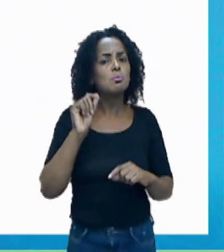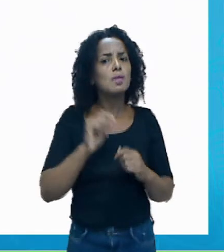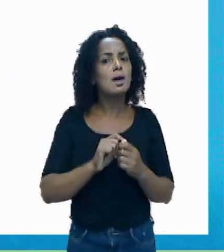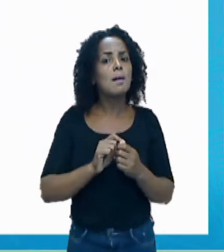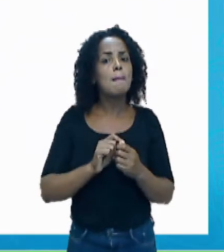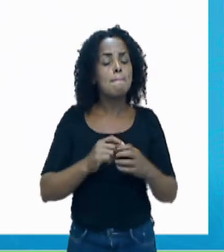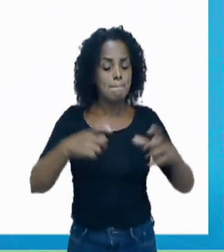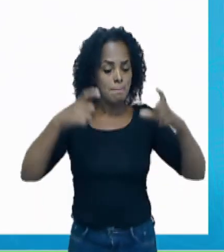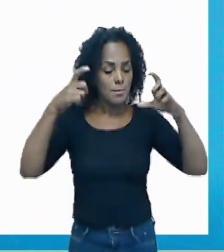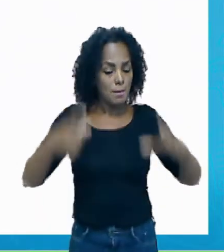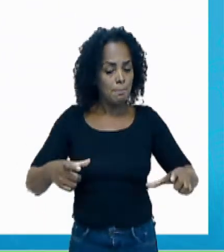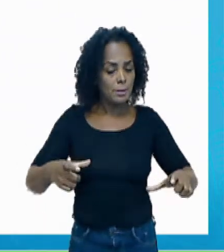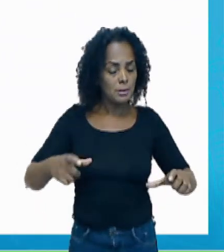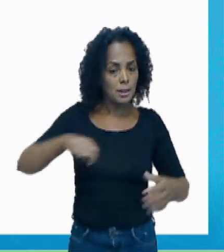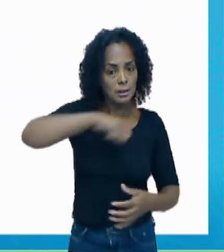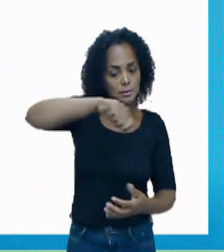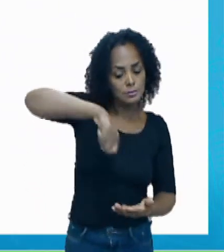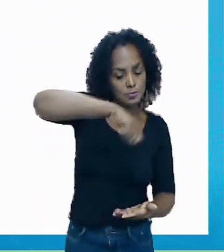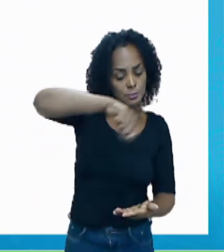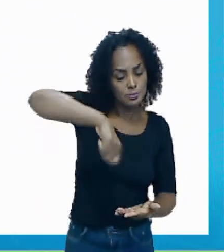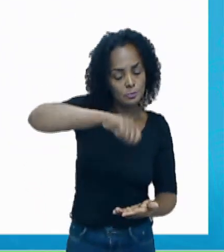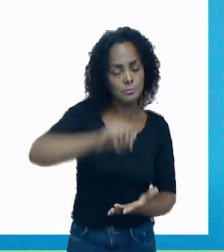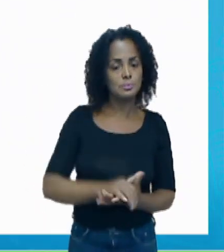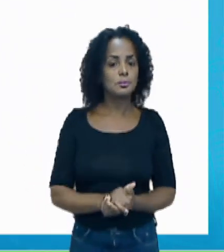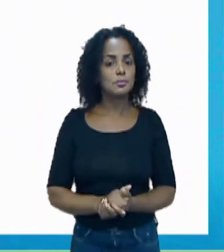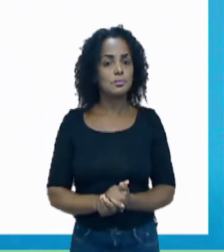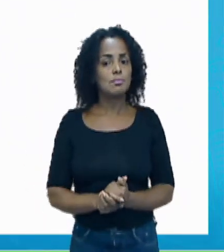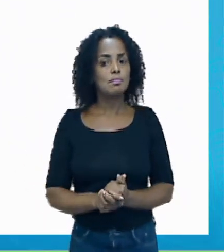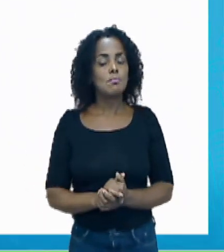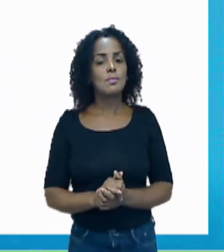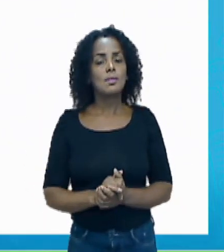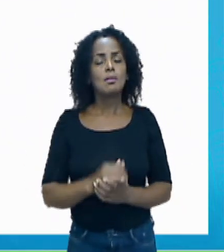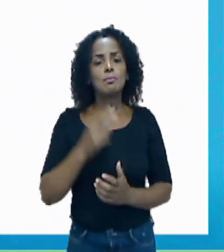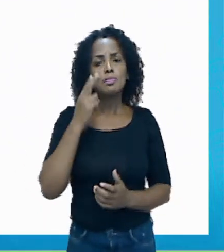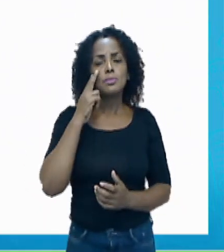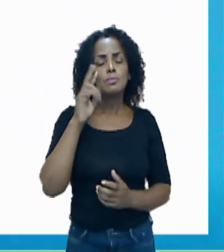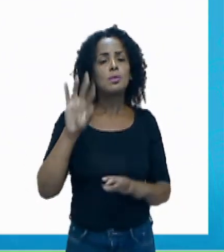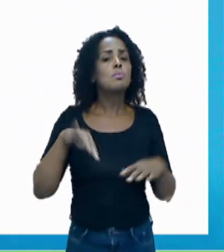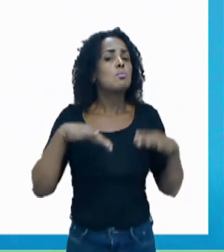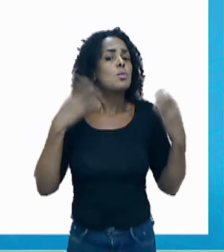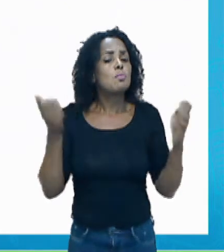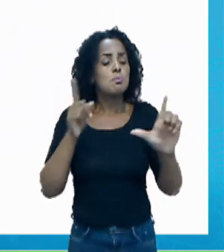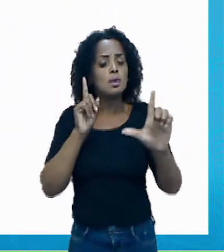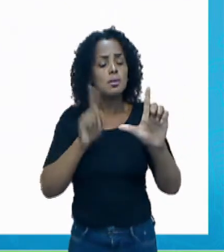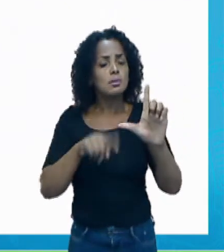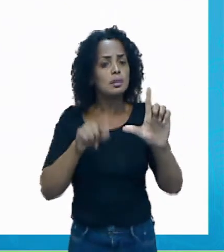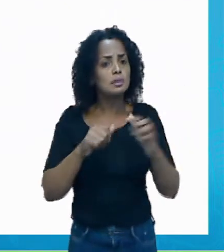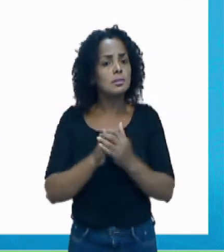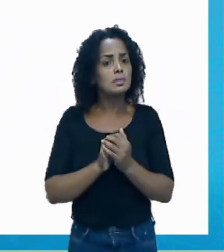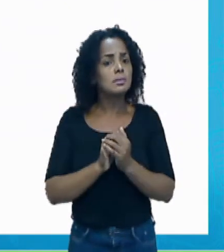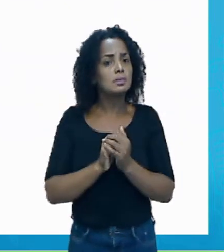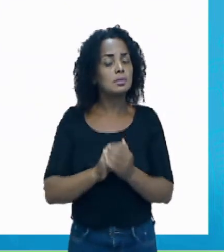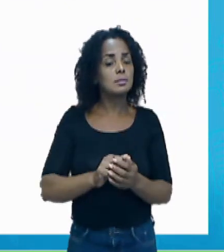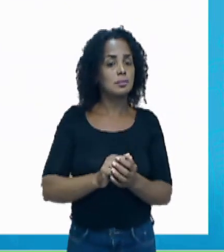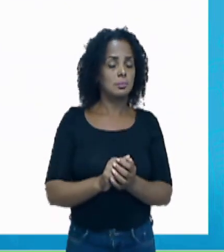né? Você percebeu que é uma panela. Vamos ver qual a letra que está na letra A.